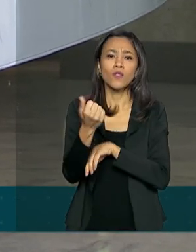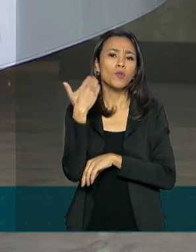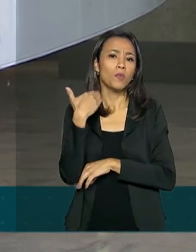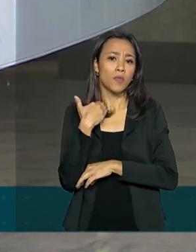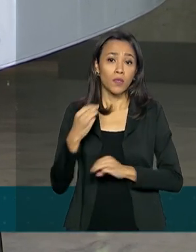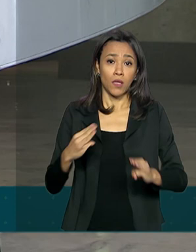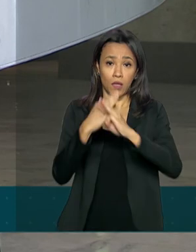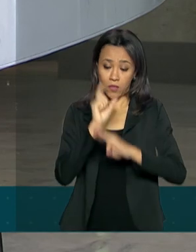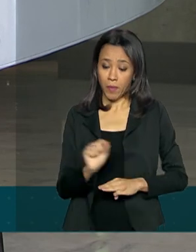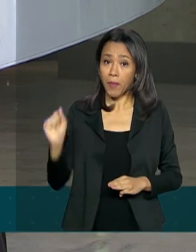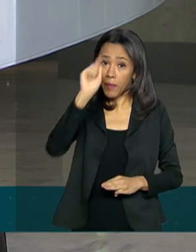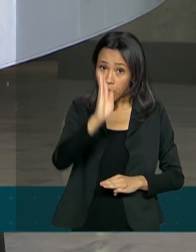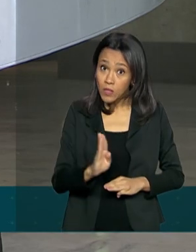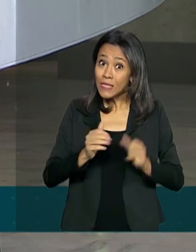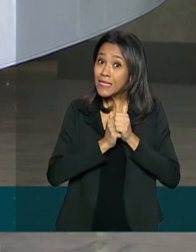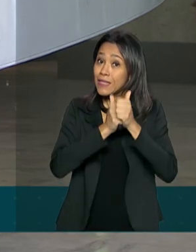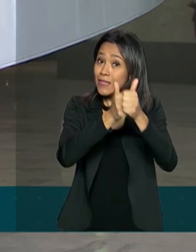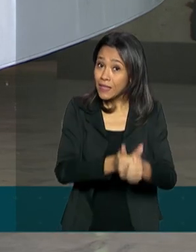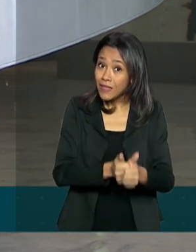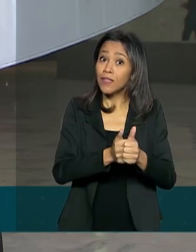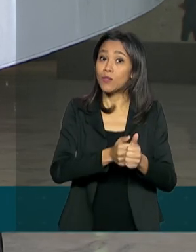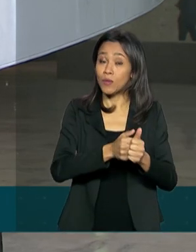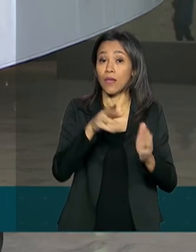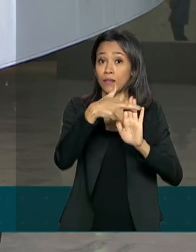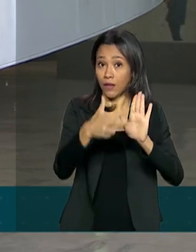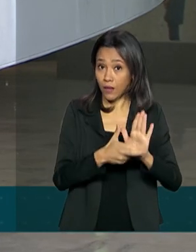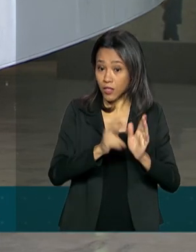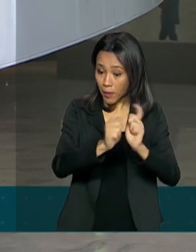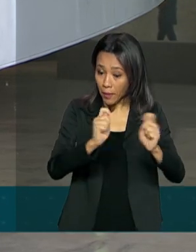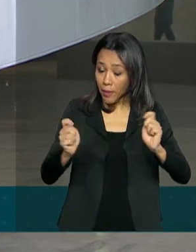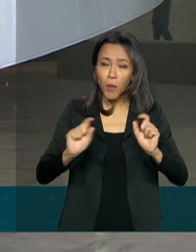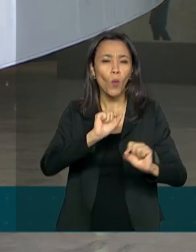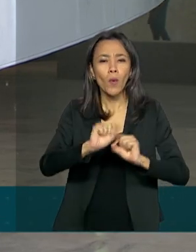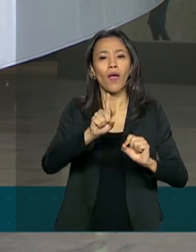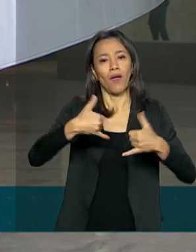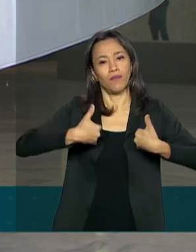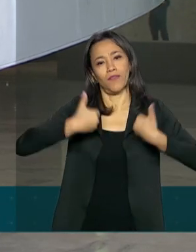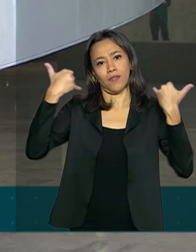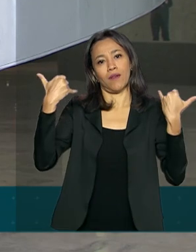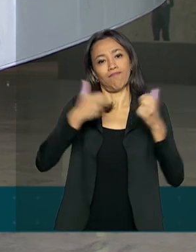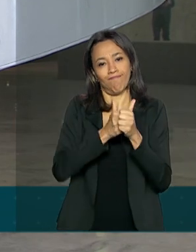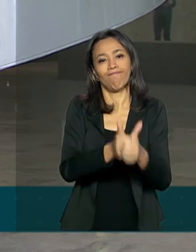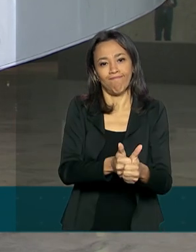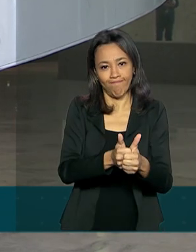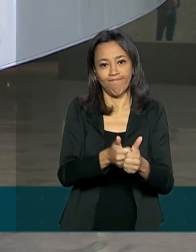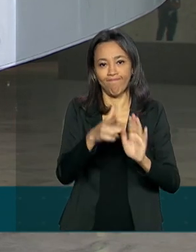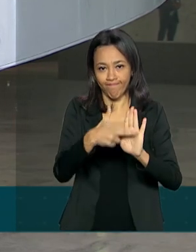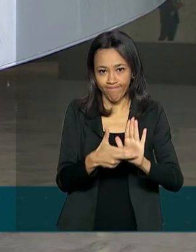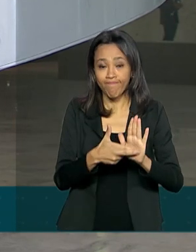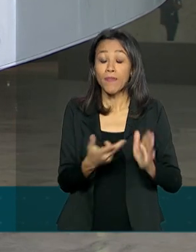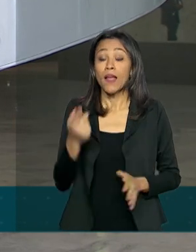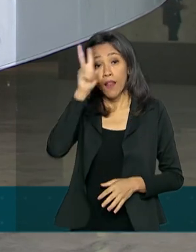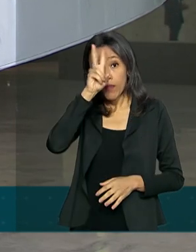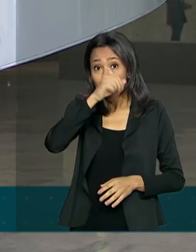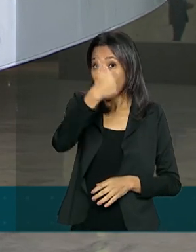todo o país, seguindo a ordem de pagamento, que é pela data de aniversário. Lembrando que o pagamento da segunda